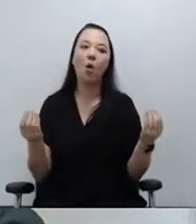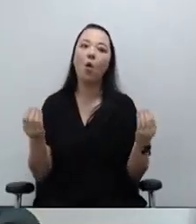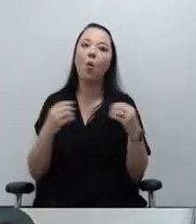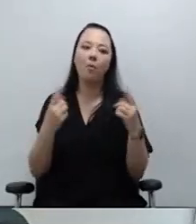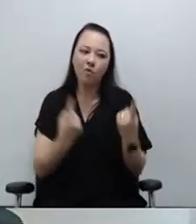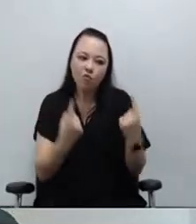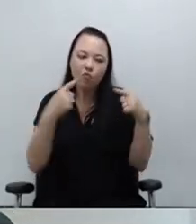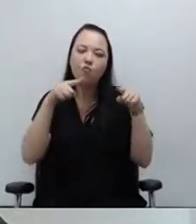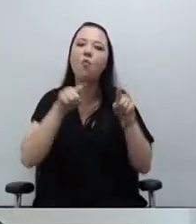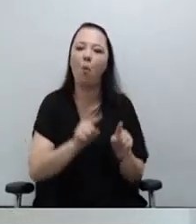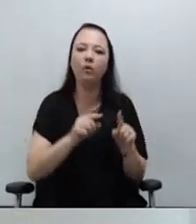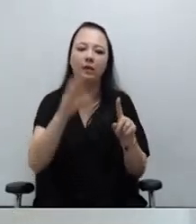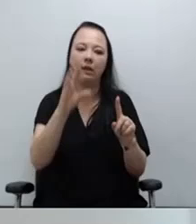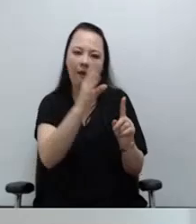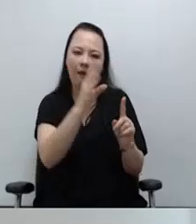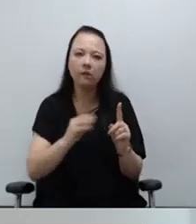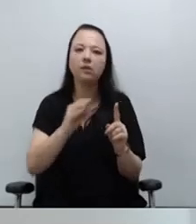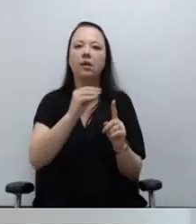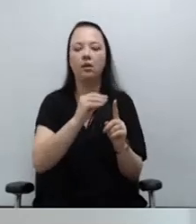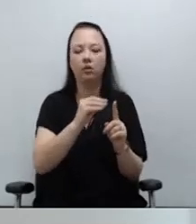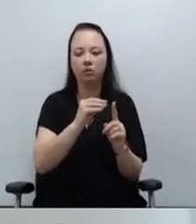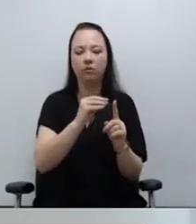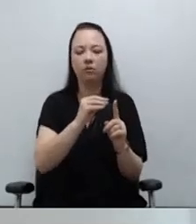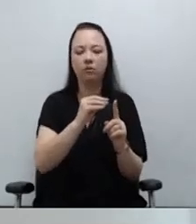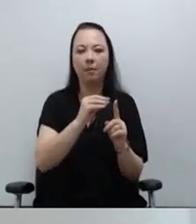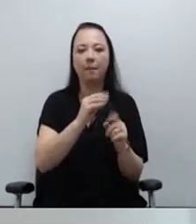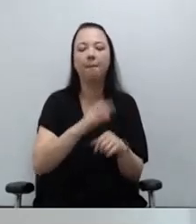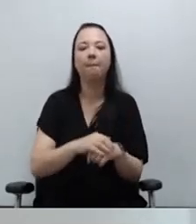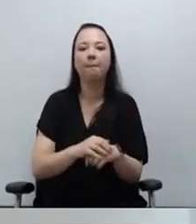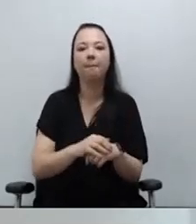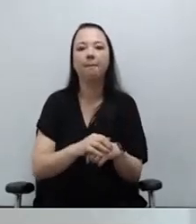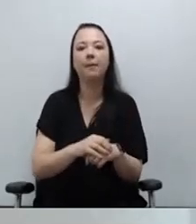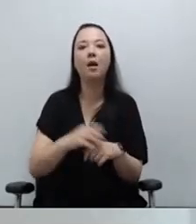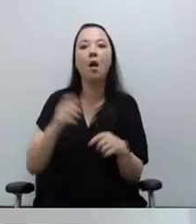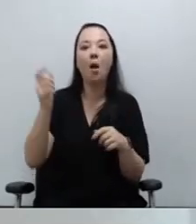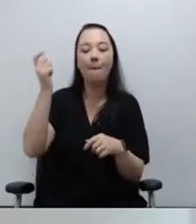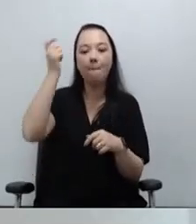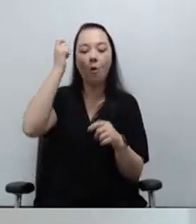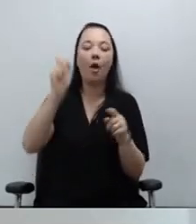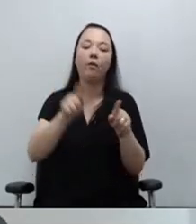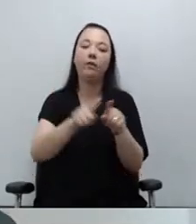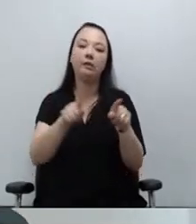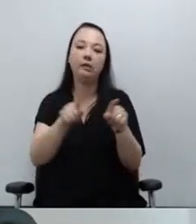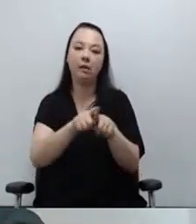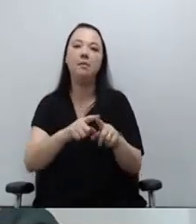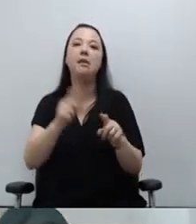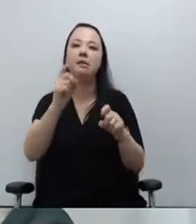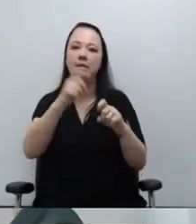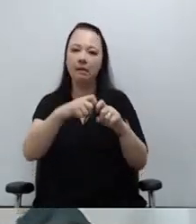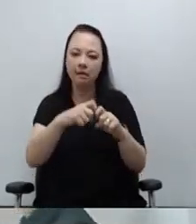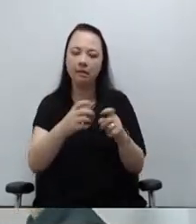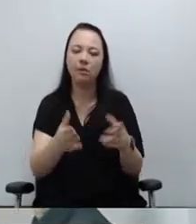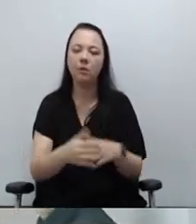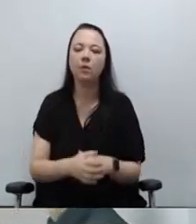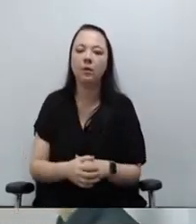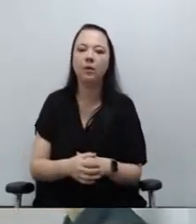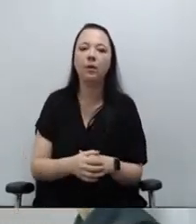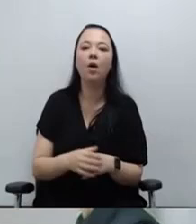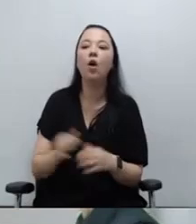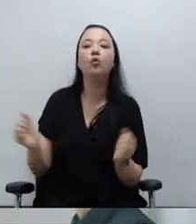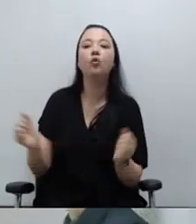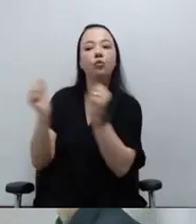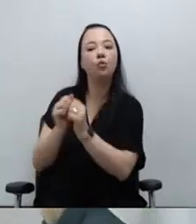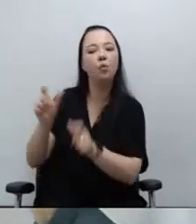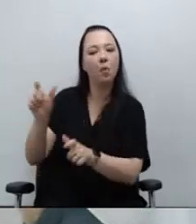Sexual e Discriminação na Defensoria, com novos integrantes na composição do colegiado,